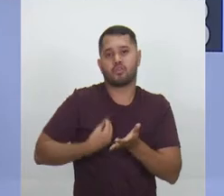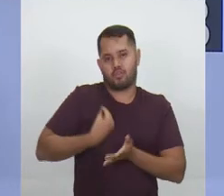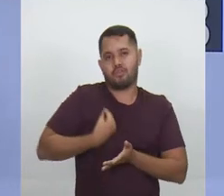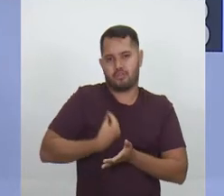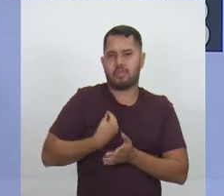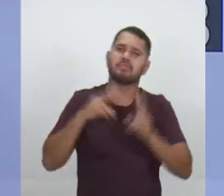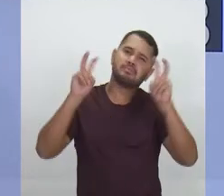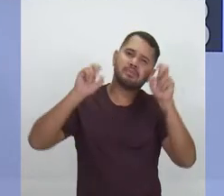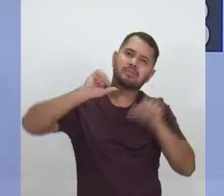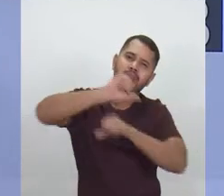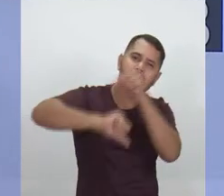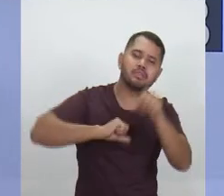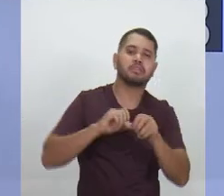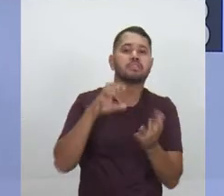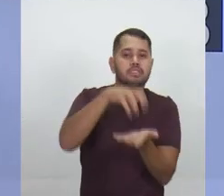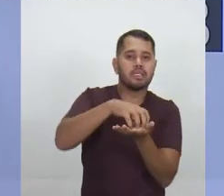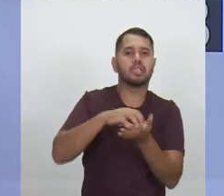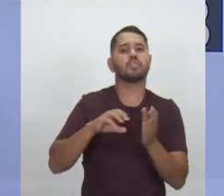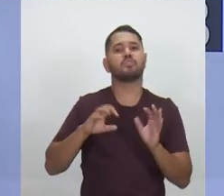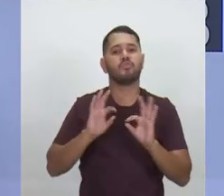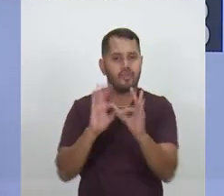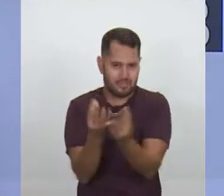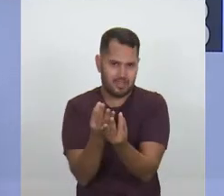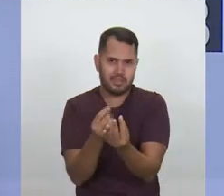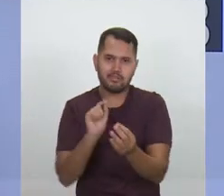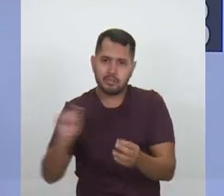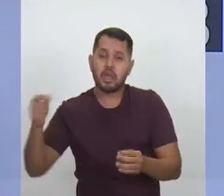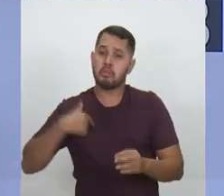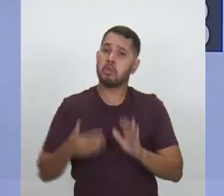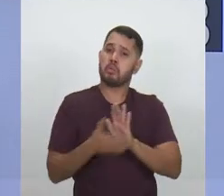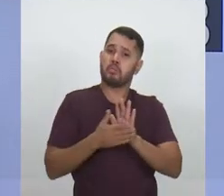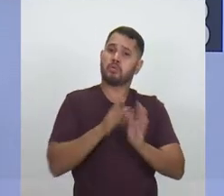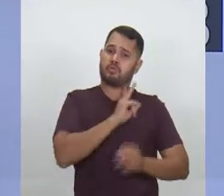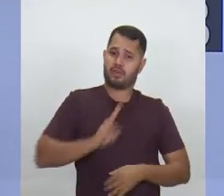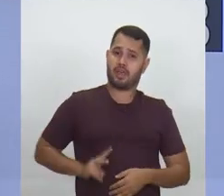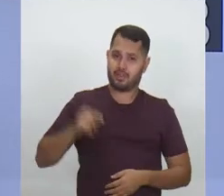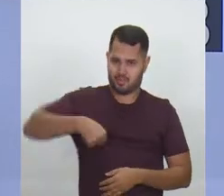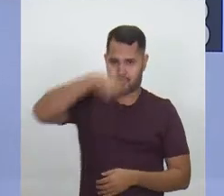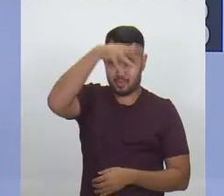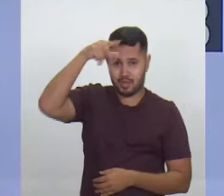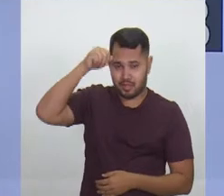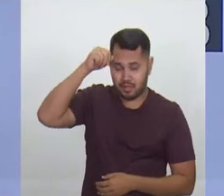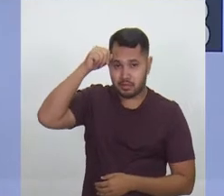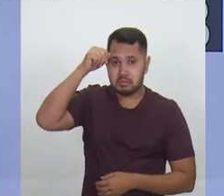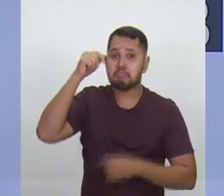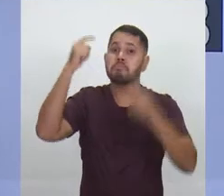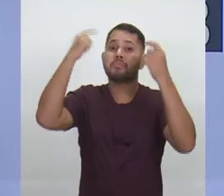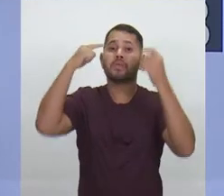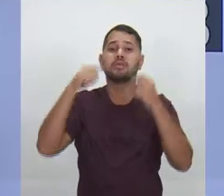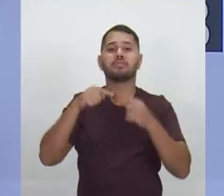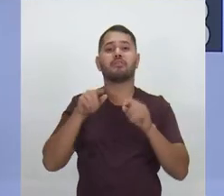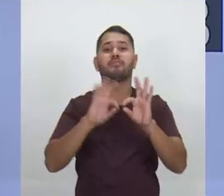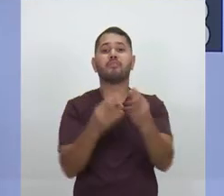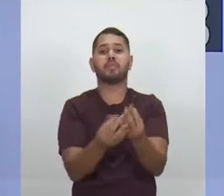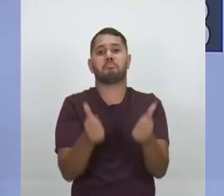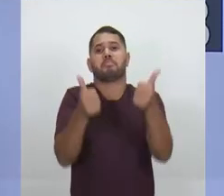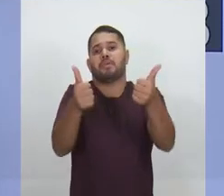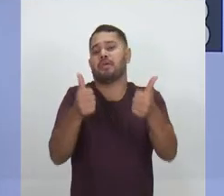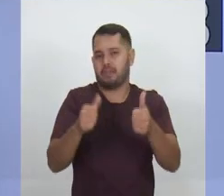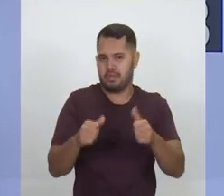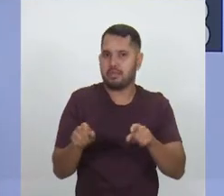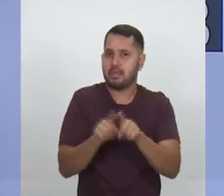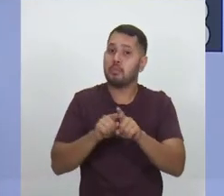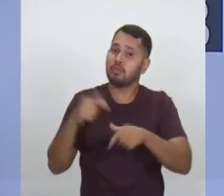foi chamado centro de convivência da família. Isso foi uma proposta minha de vereadora na cidade de Manaus, porque nós pensamos no bem-estar da população e o